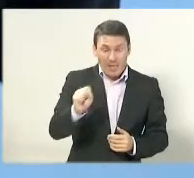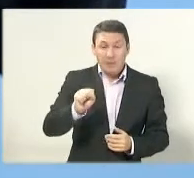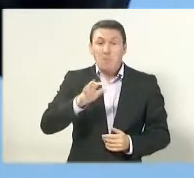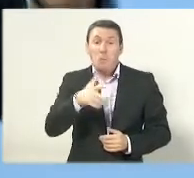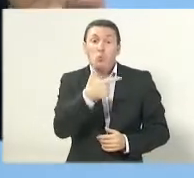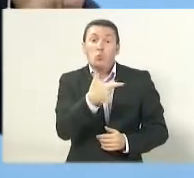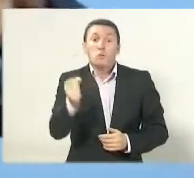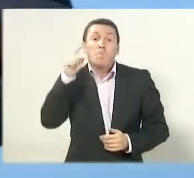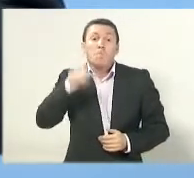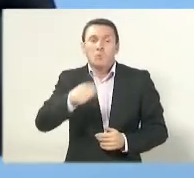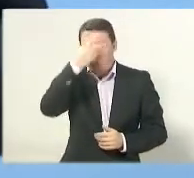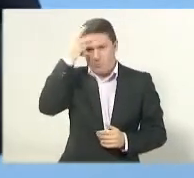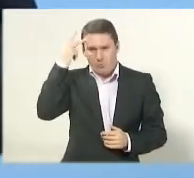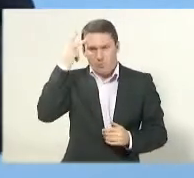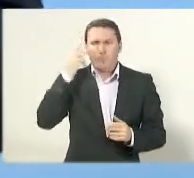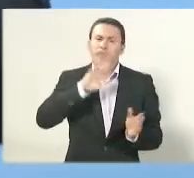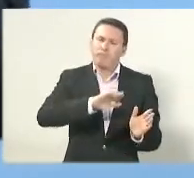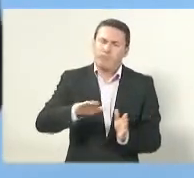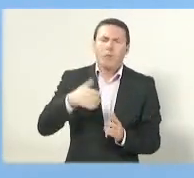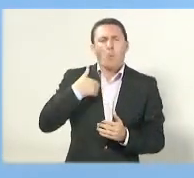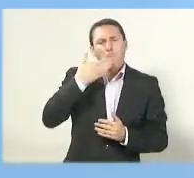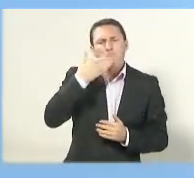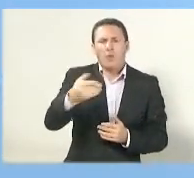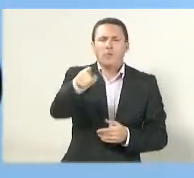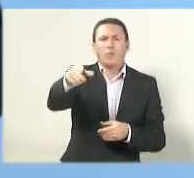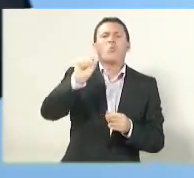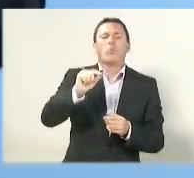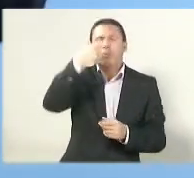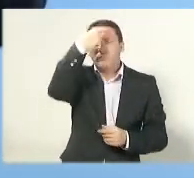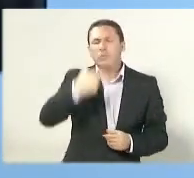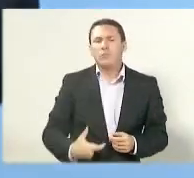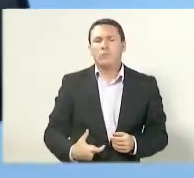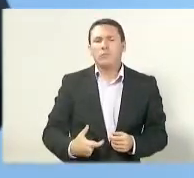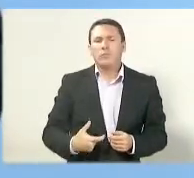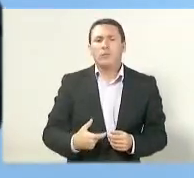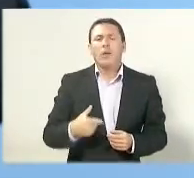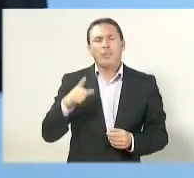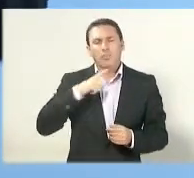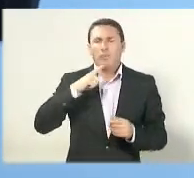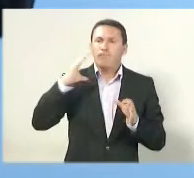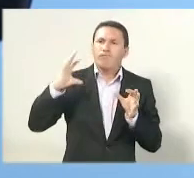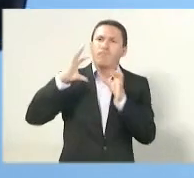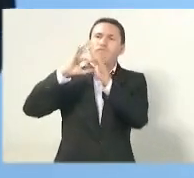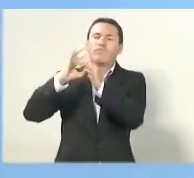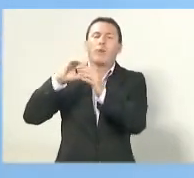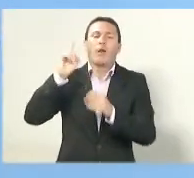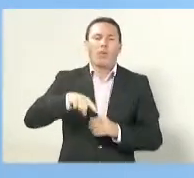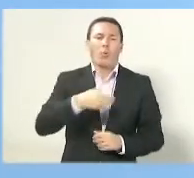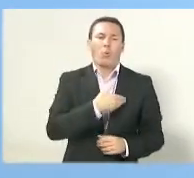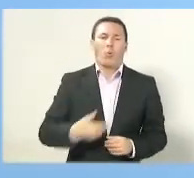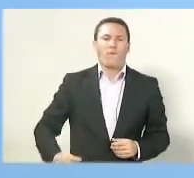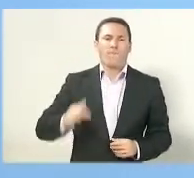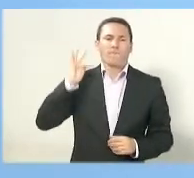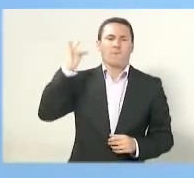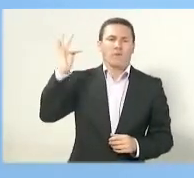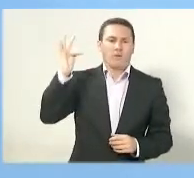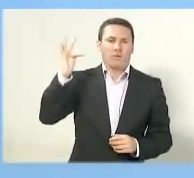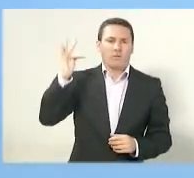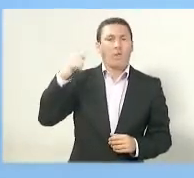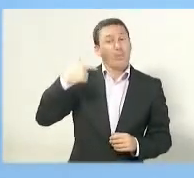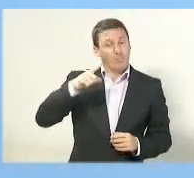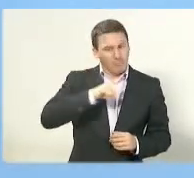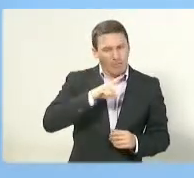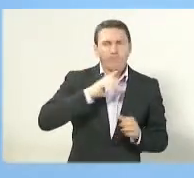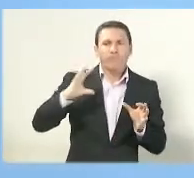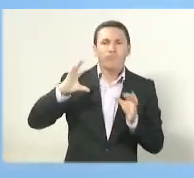alinhamento com o governo federal. Eu sou o candidato que tem o alinhamento com os projetos e com o pensamento do que pensa e do